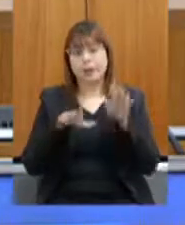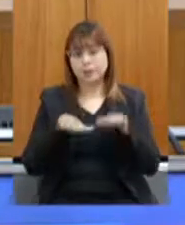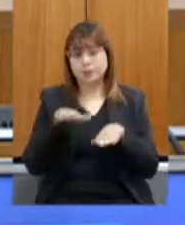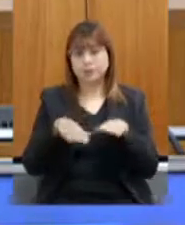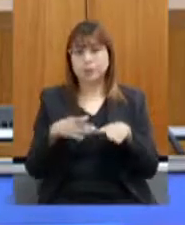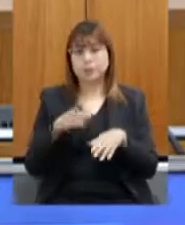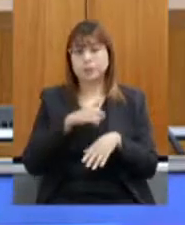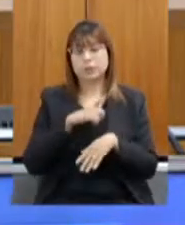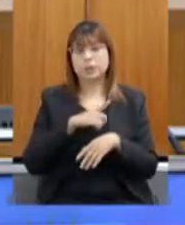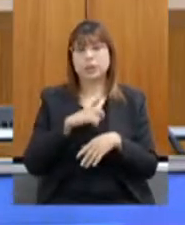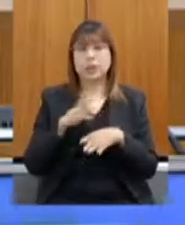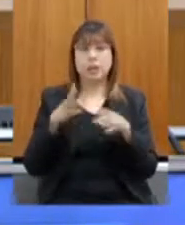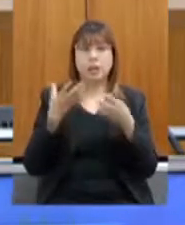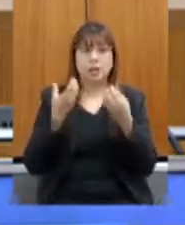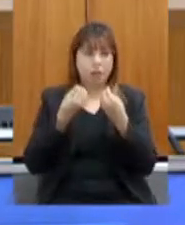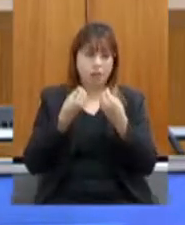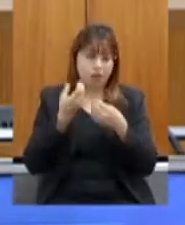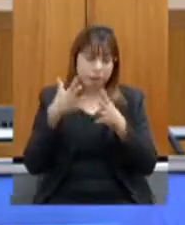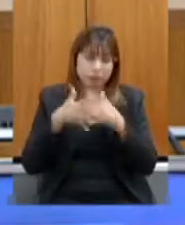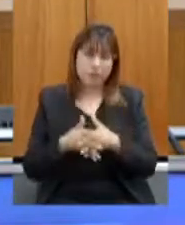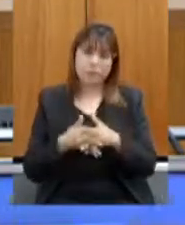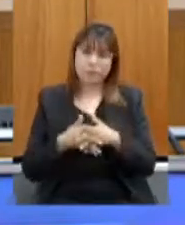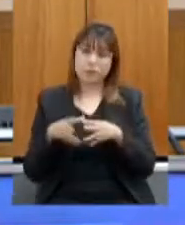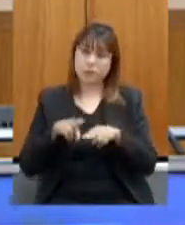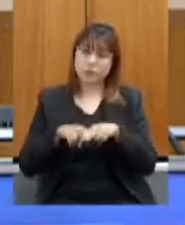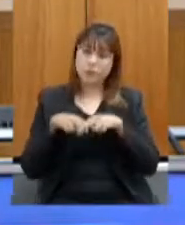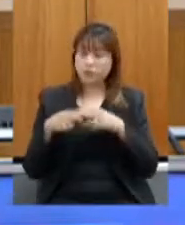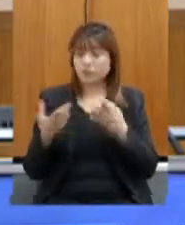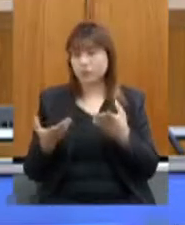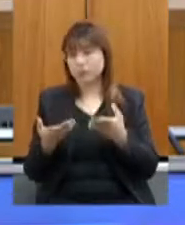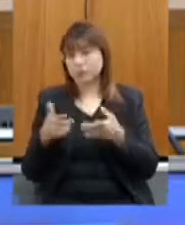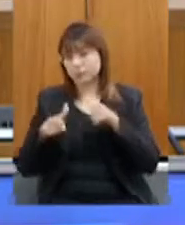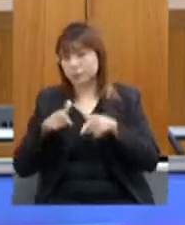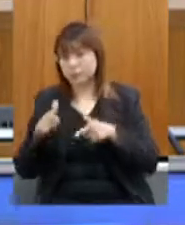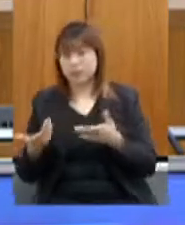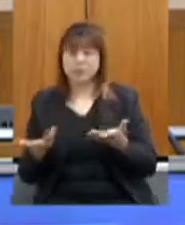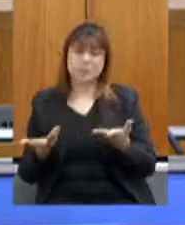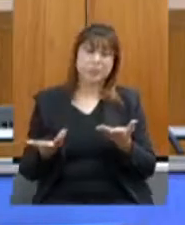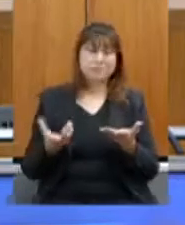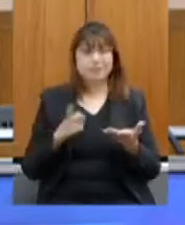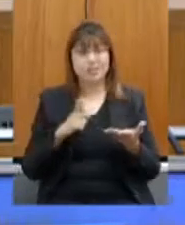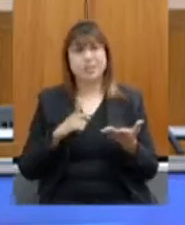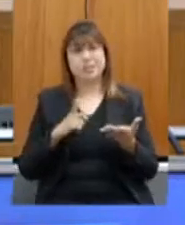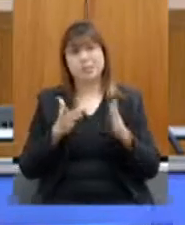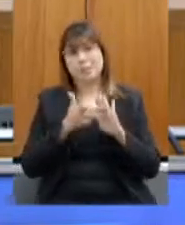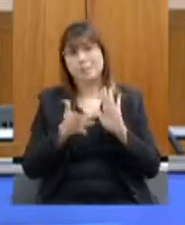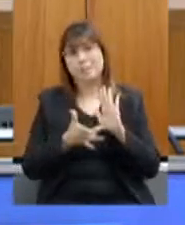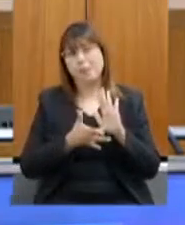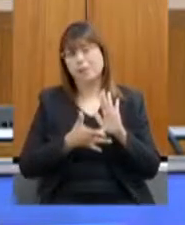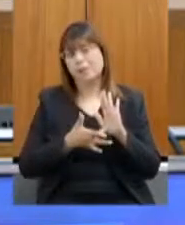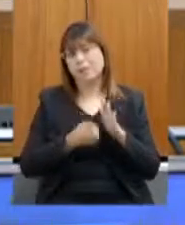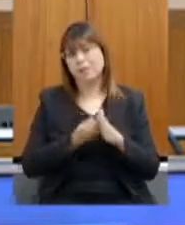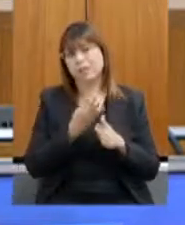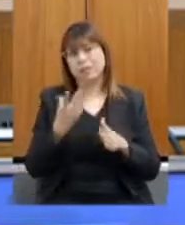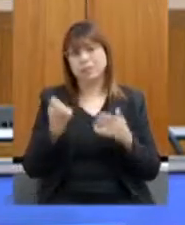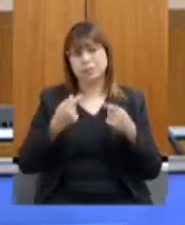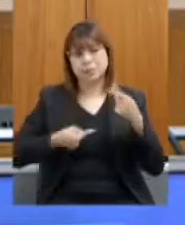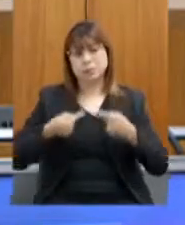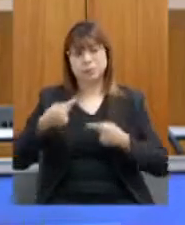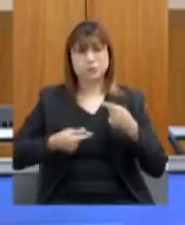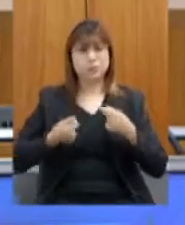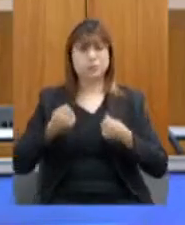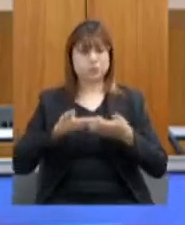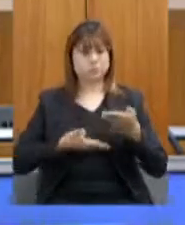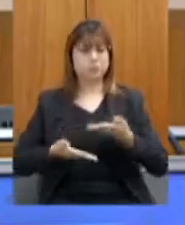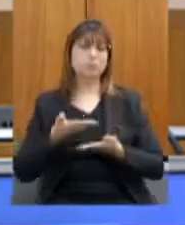grande para o produtor conforme a atividade que ele vai desenvolver então a gente tem que ter muitas pautas que precisam ser discutidas a gente tem que abrir sal de